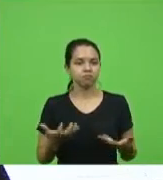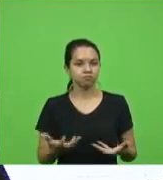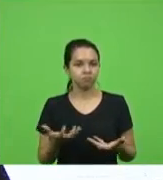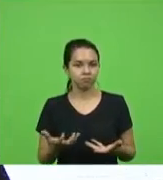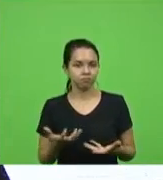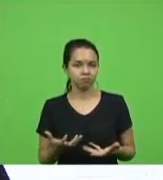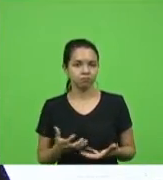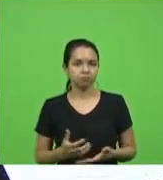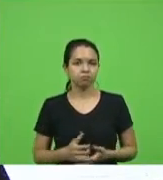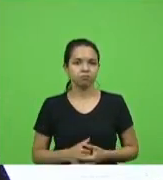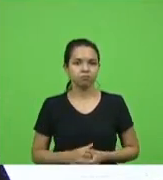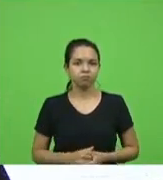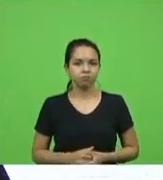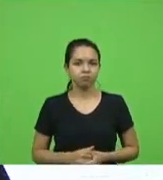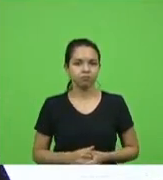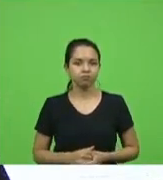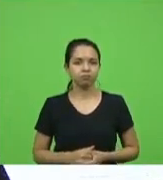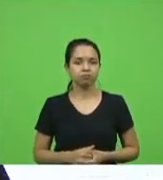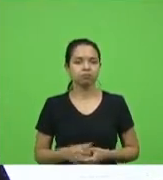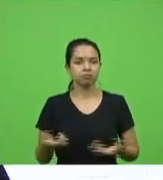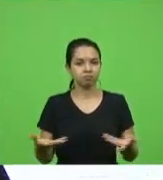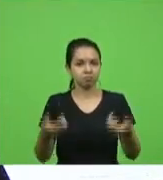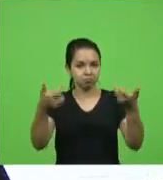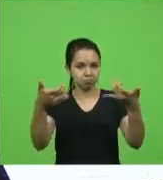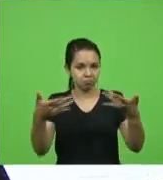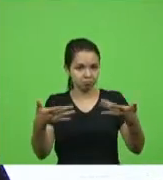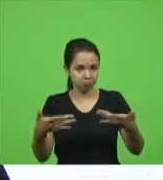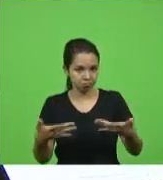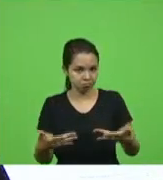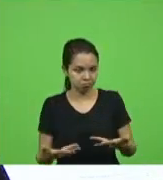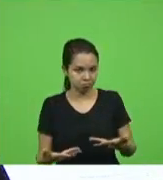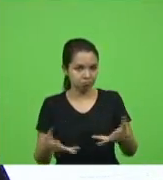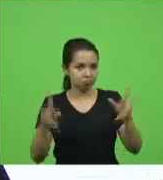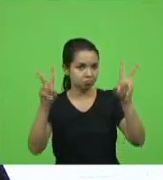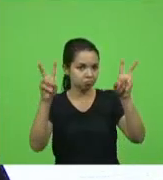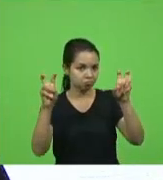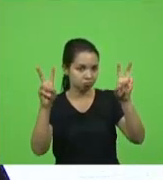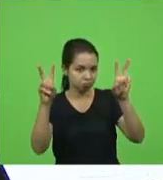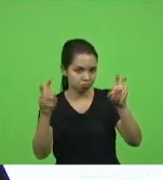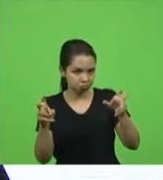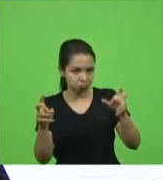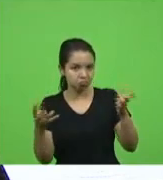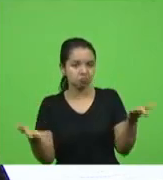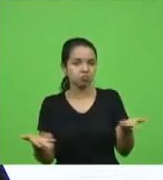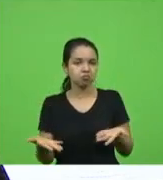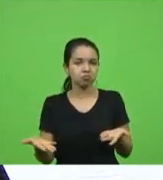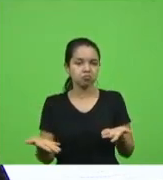observação com relação a uma situação que vem